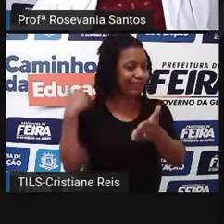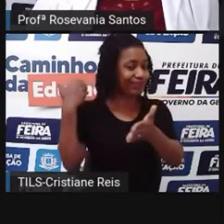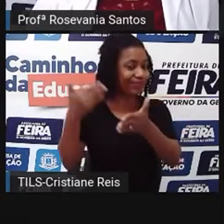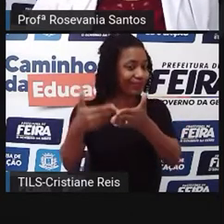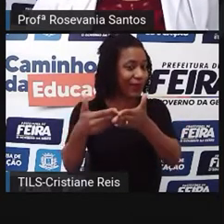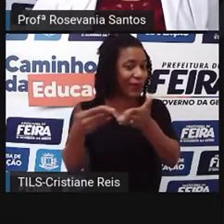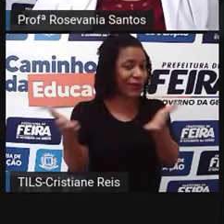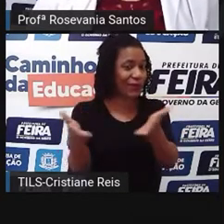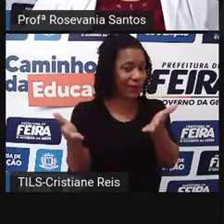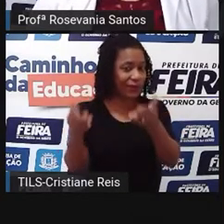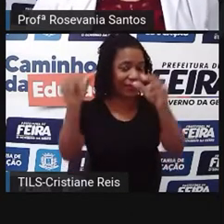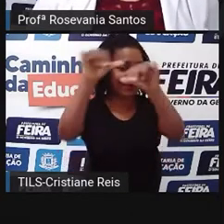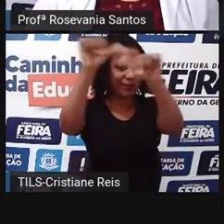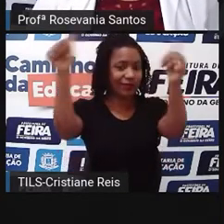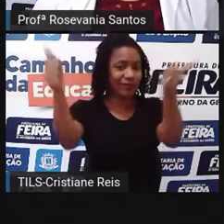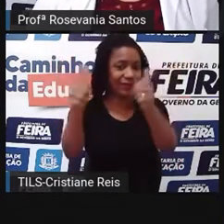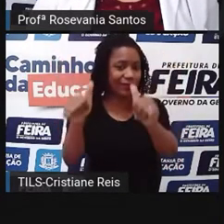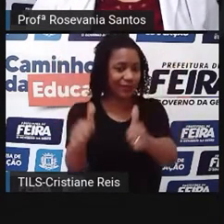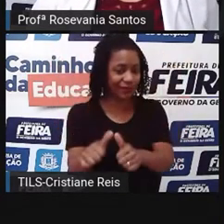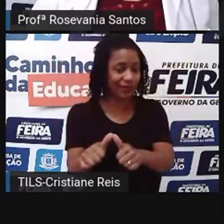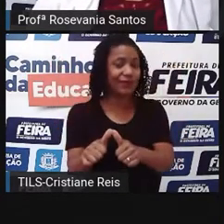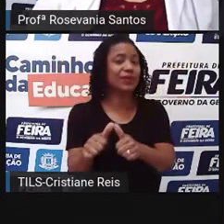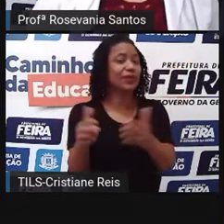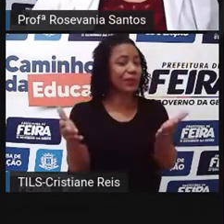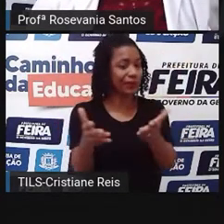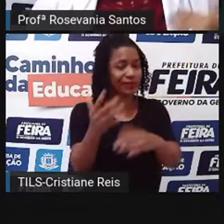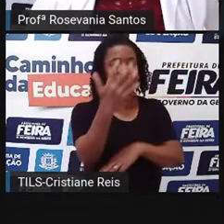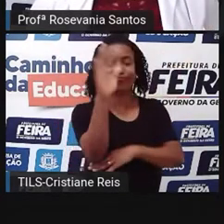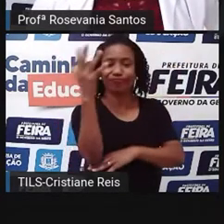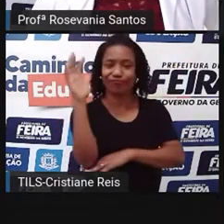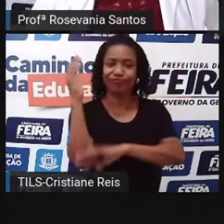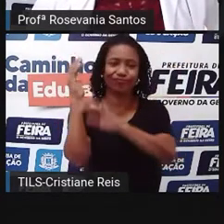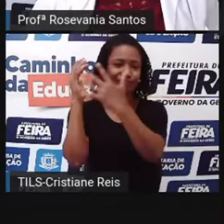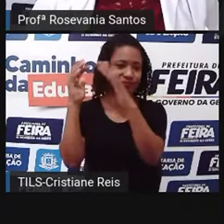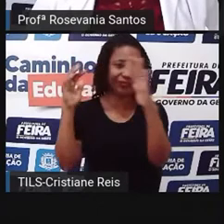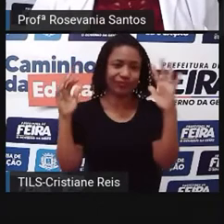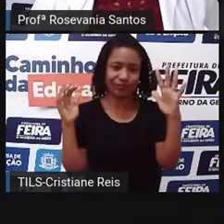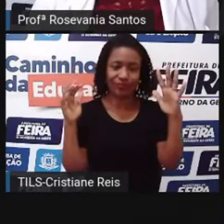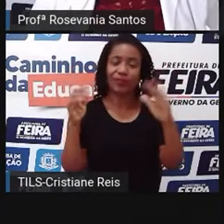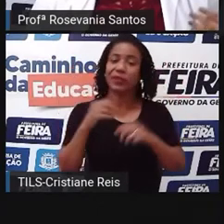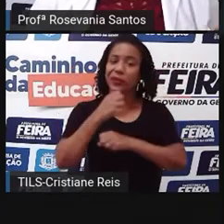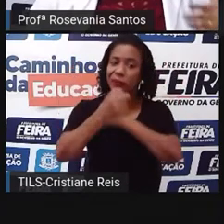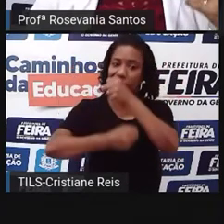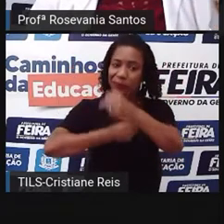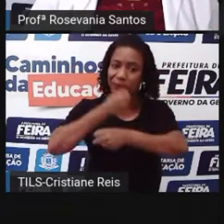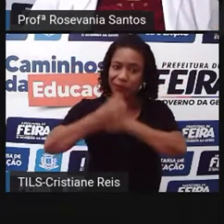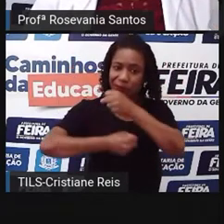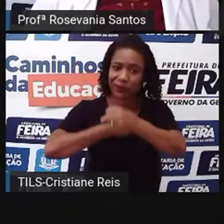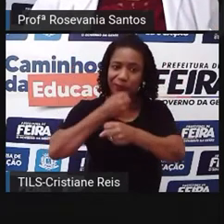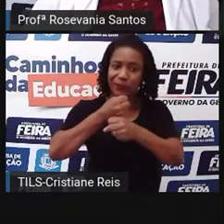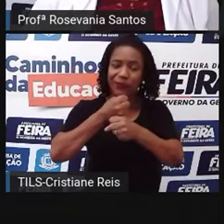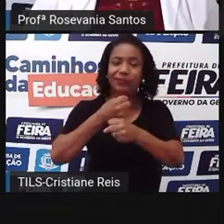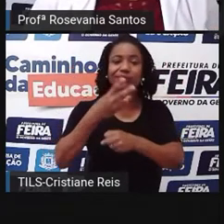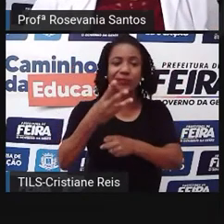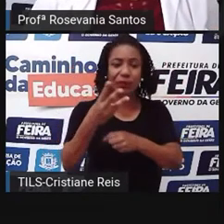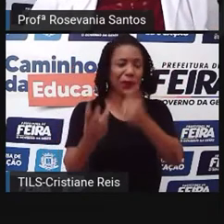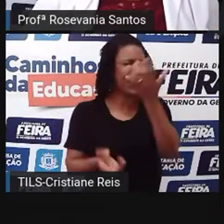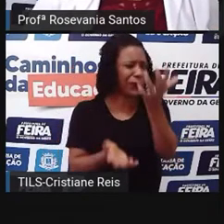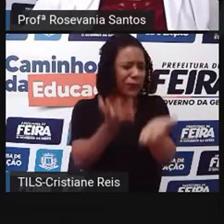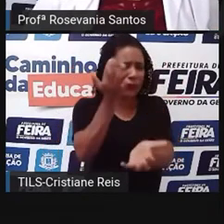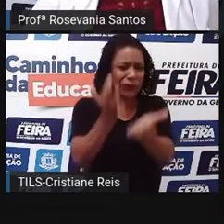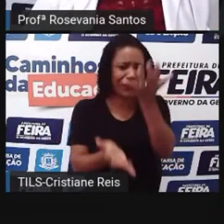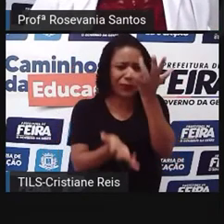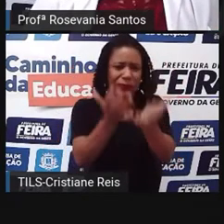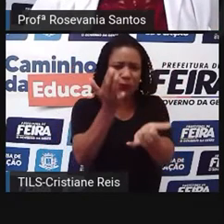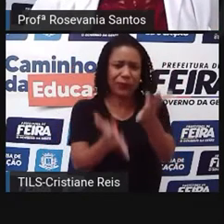Mesmo sendo esse mapa da vegetação atual, a gente sabe que nesses últimos três anos que as queimadas foram bem maiores do que outros